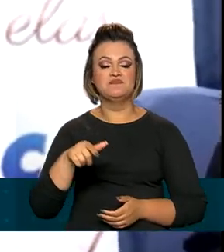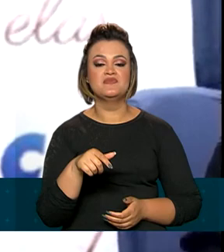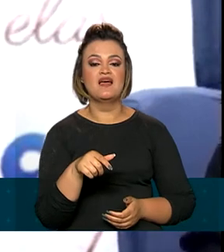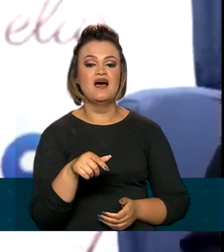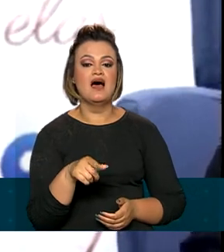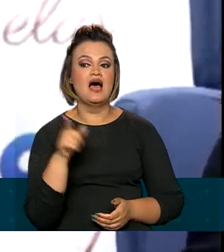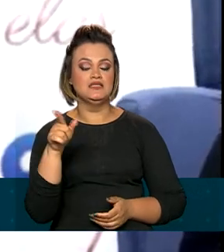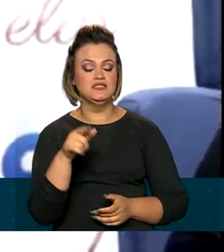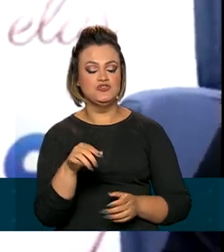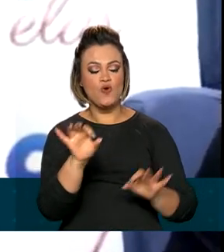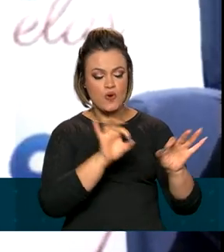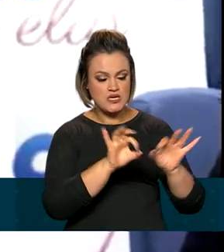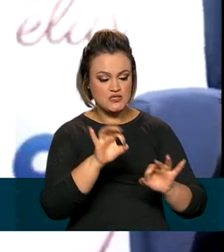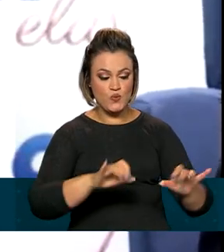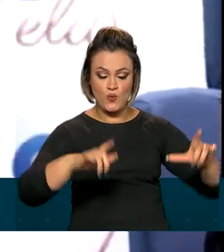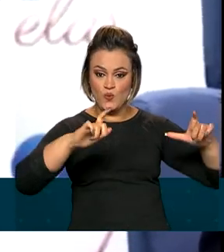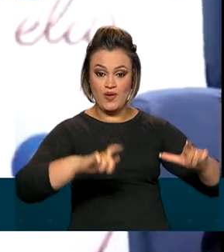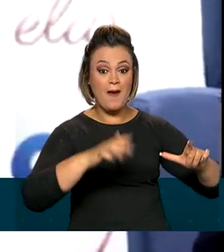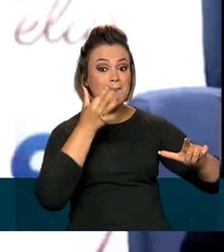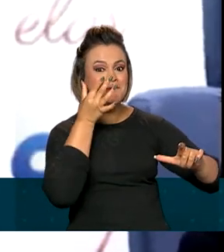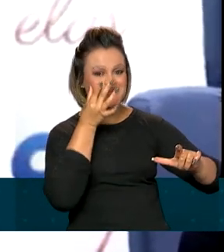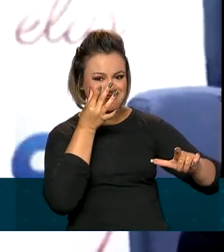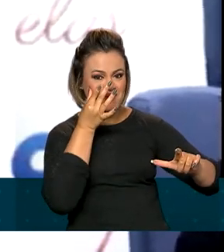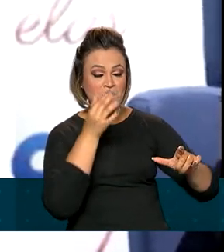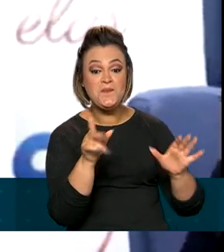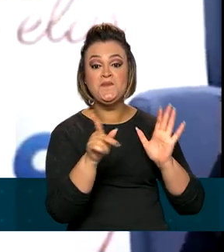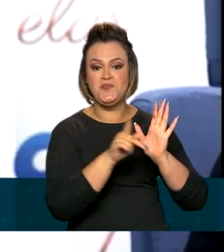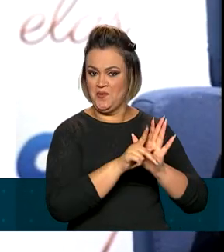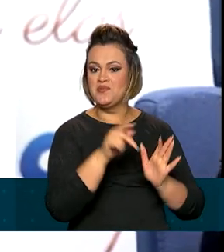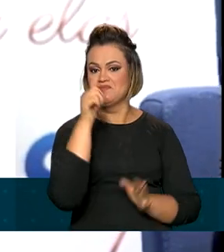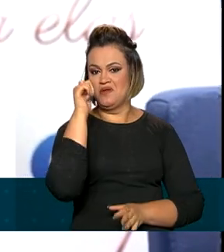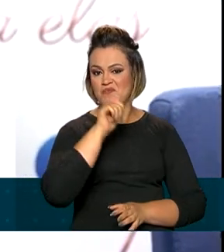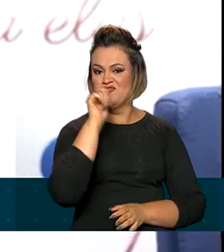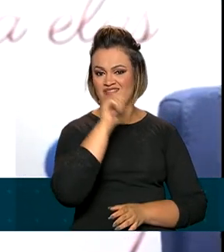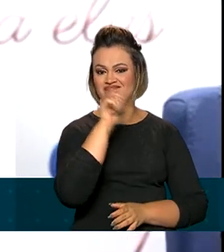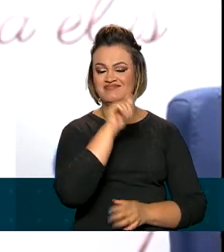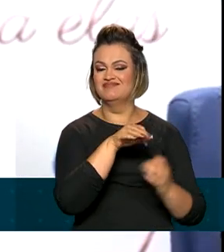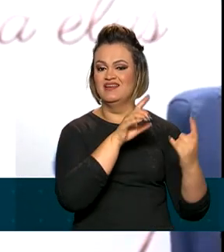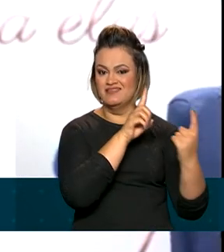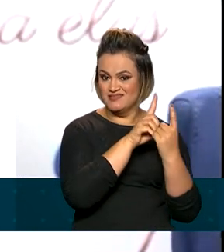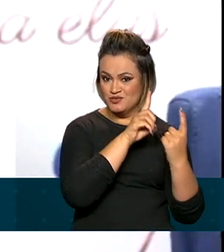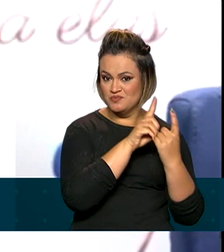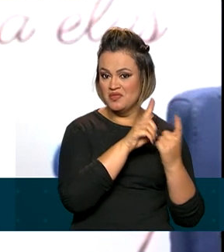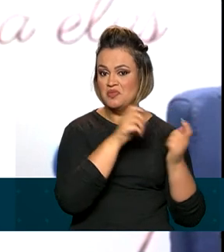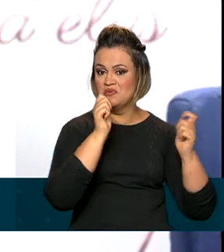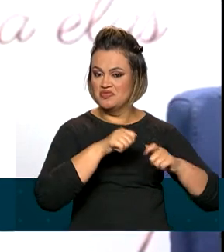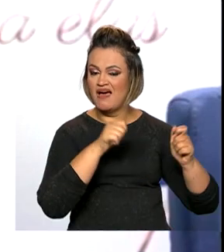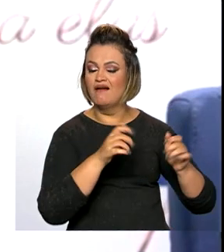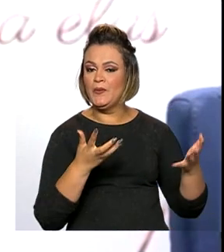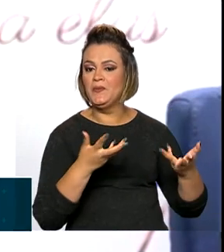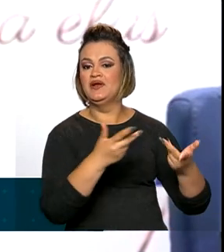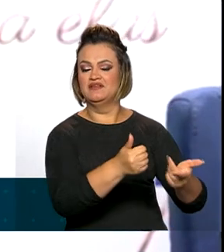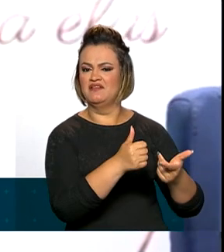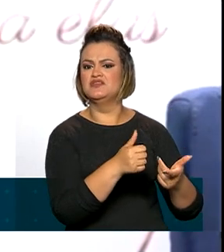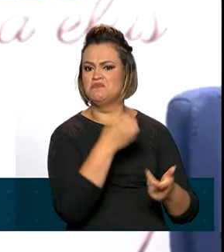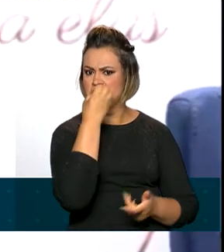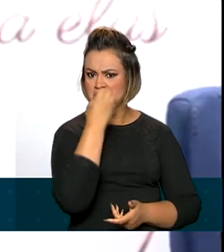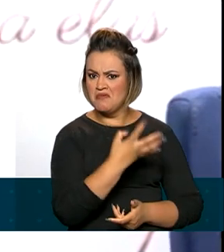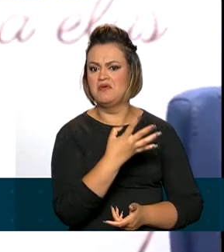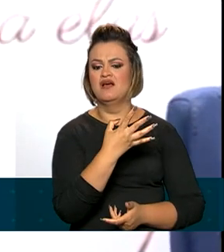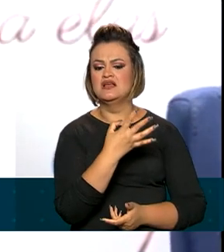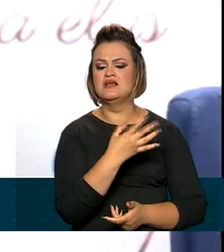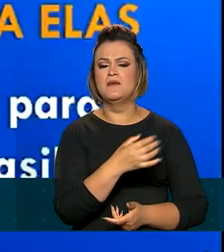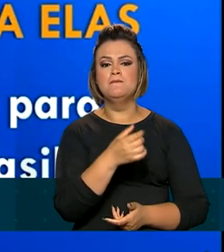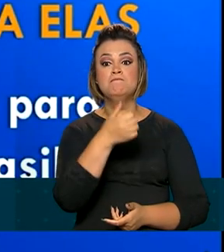espaço Caixa para Elas, um espaço físico reservado, onde esse atendimento é prestado com qualidade e com excelência, já em